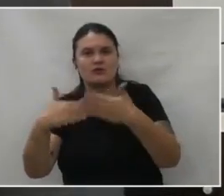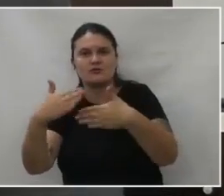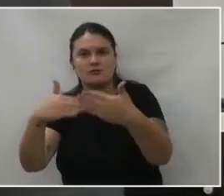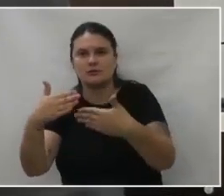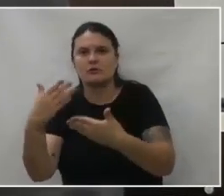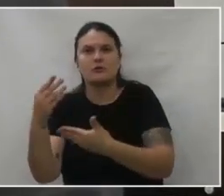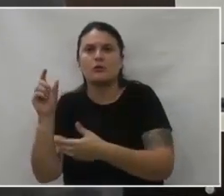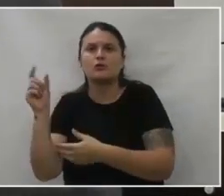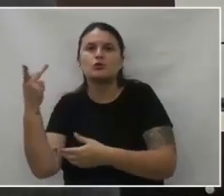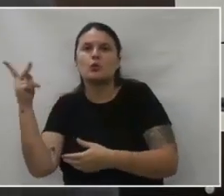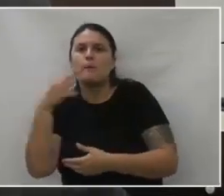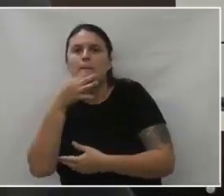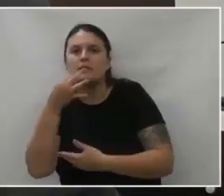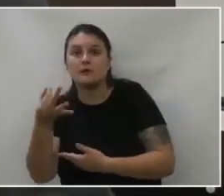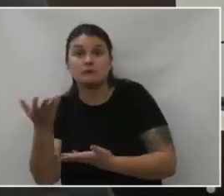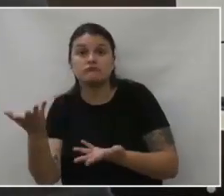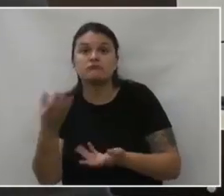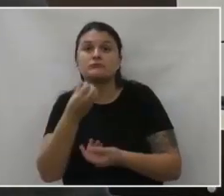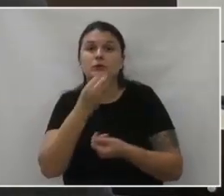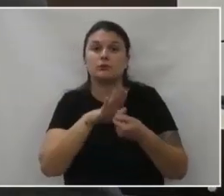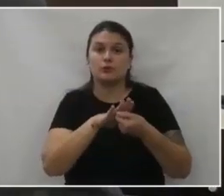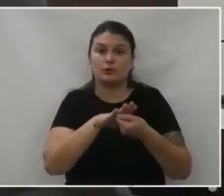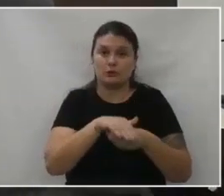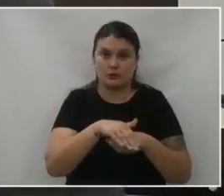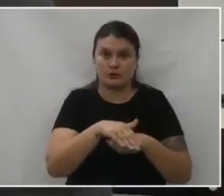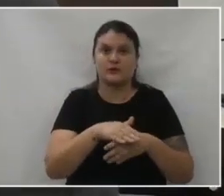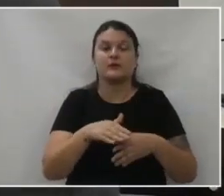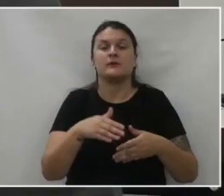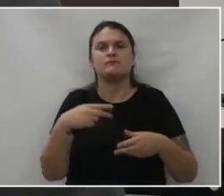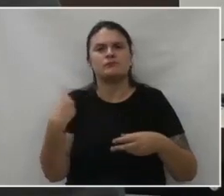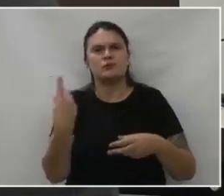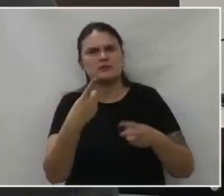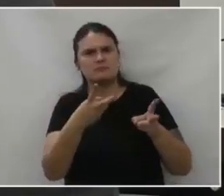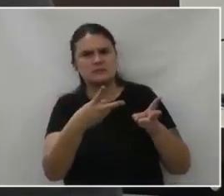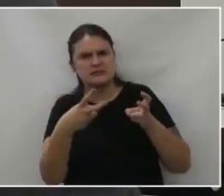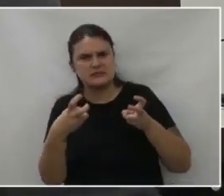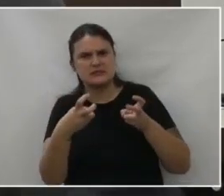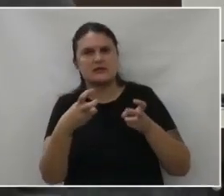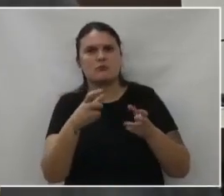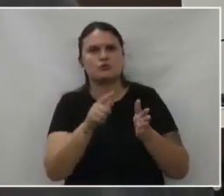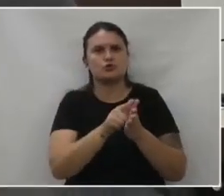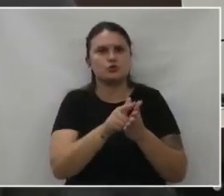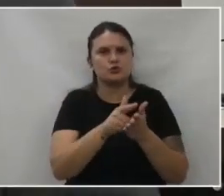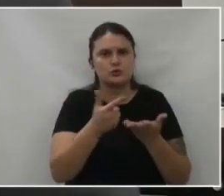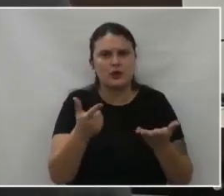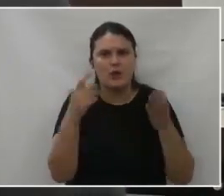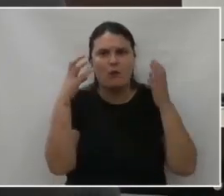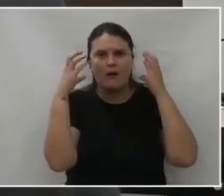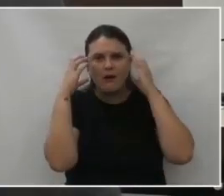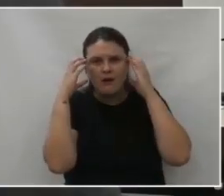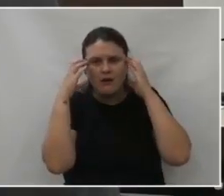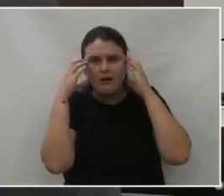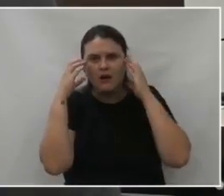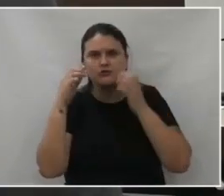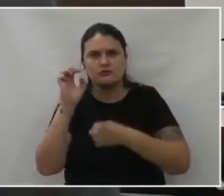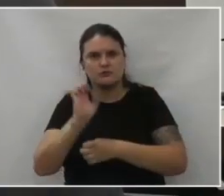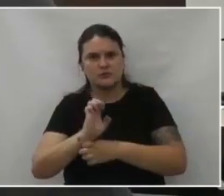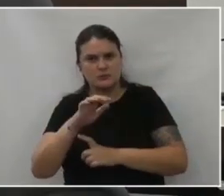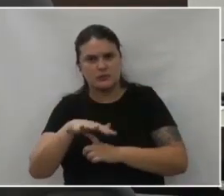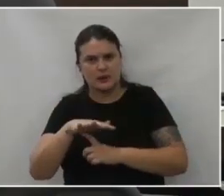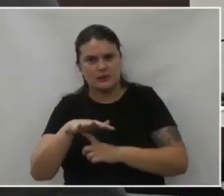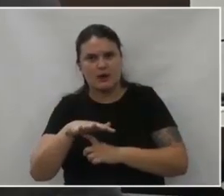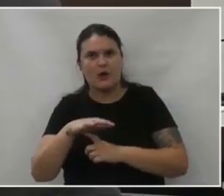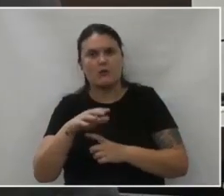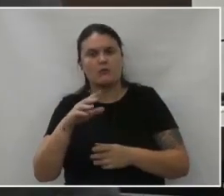vereador? Boa noite. Uma boa noite a todos. Bom, nós vemos aí a imprensa paranaense, assim como a nossa local, que é muito valorizada,